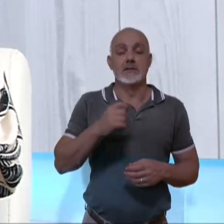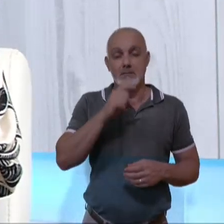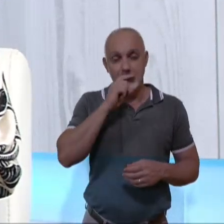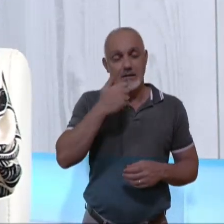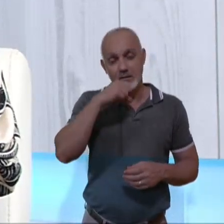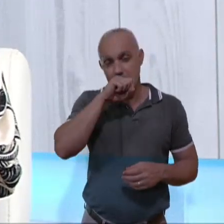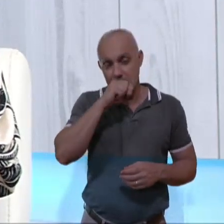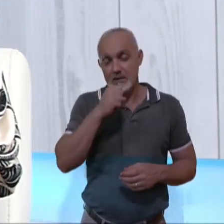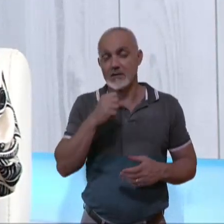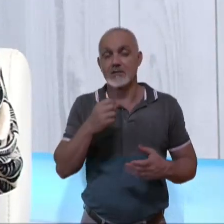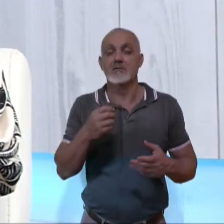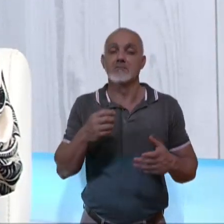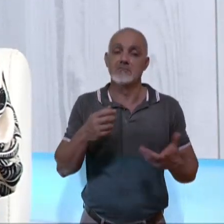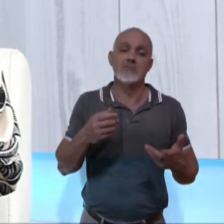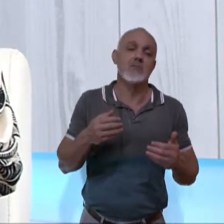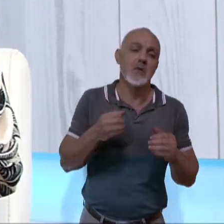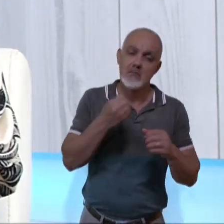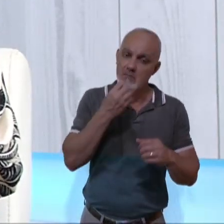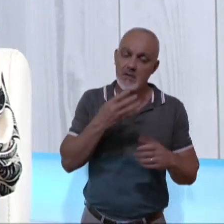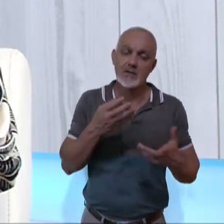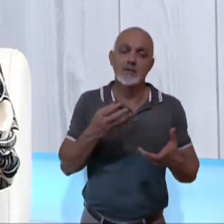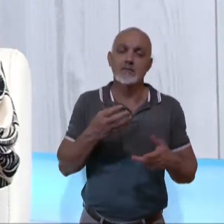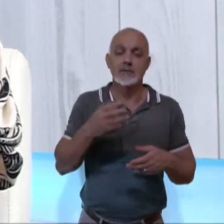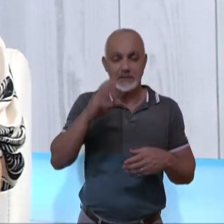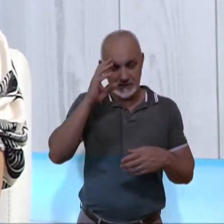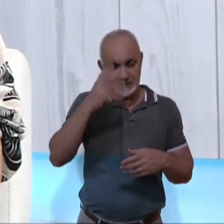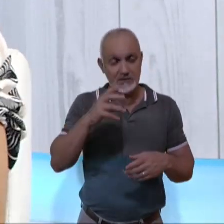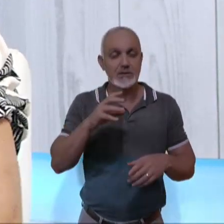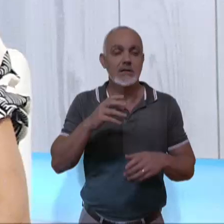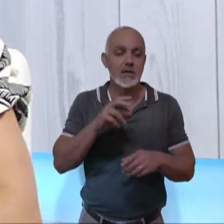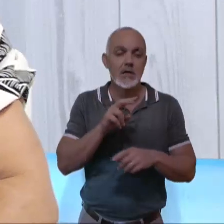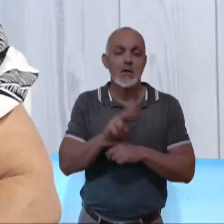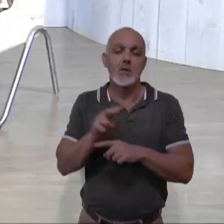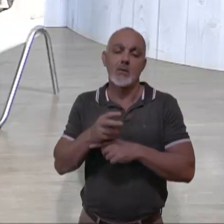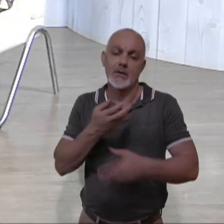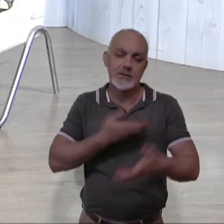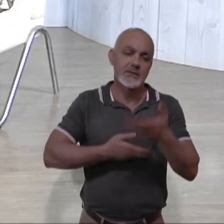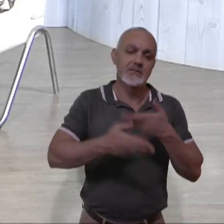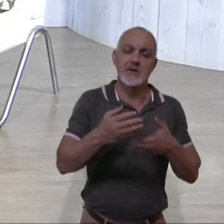ou não pra deferir ao guarda compartilhada. Ah, é? quê? Porque não importa.